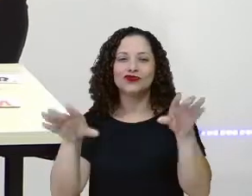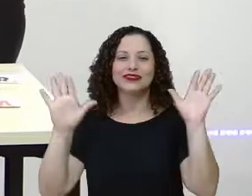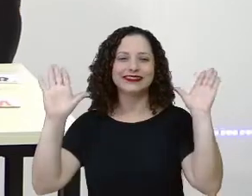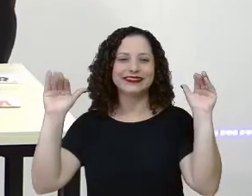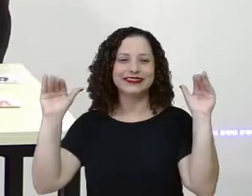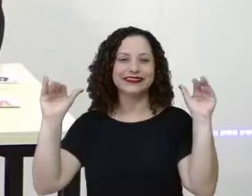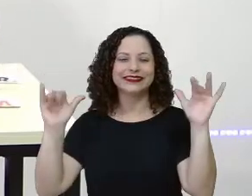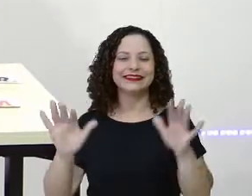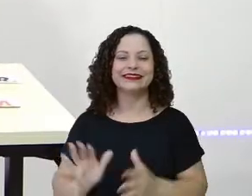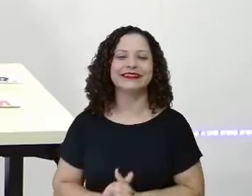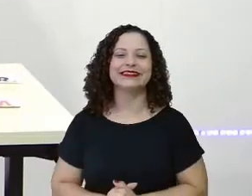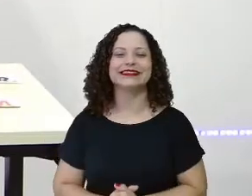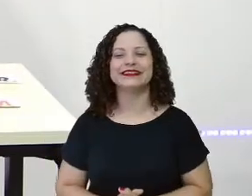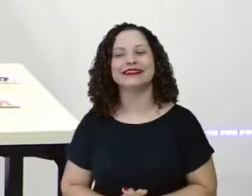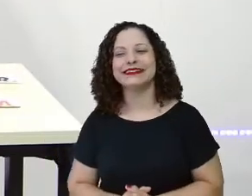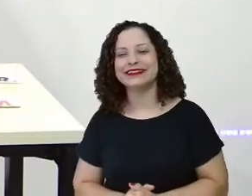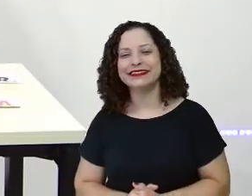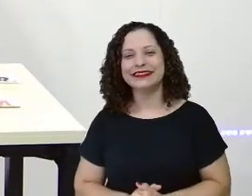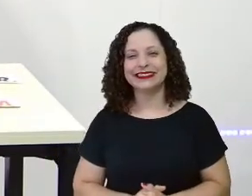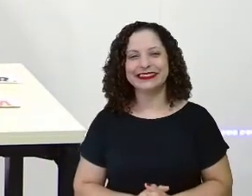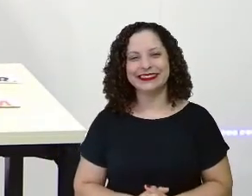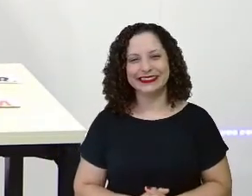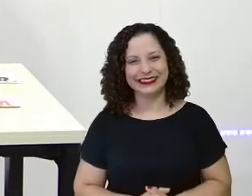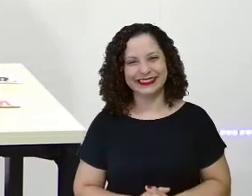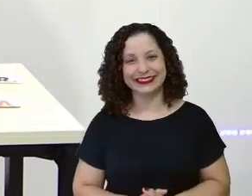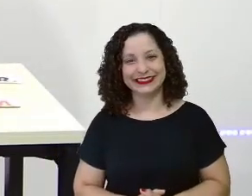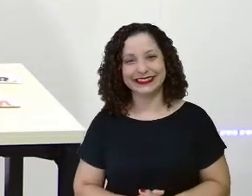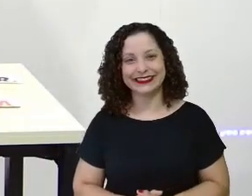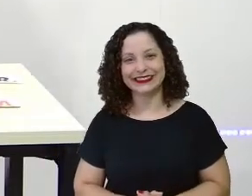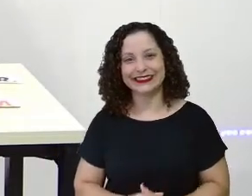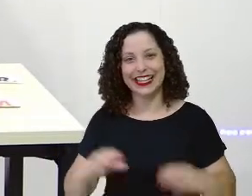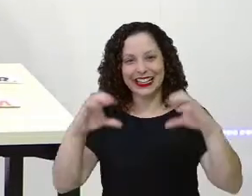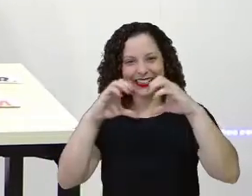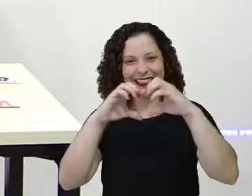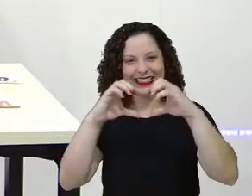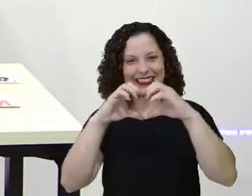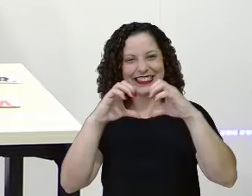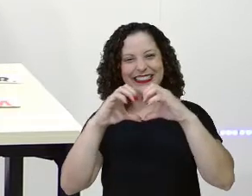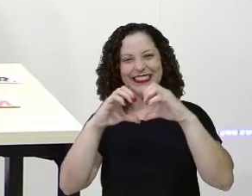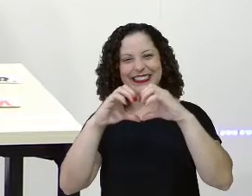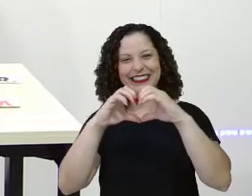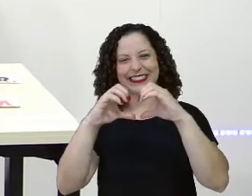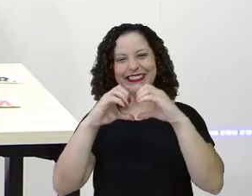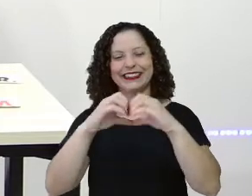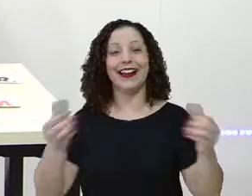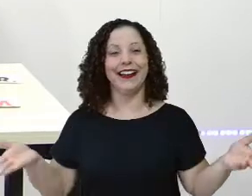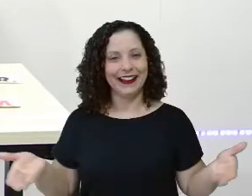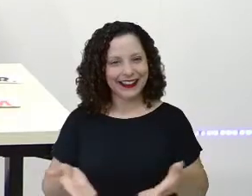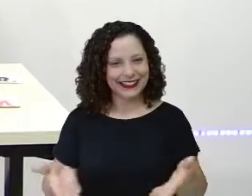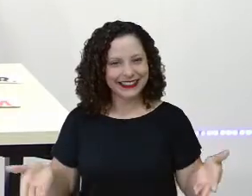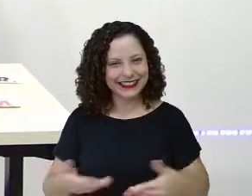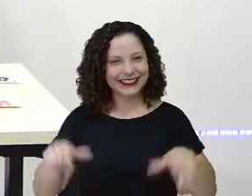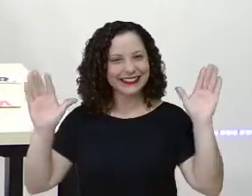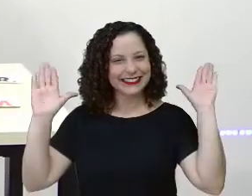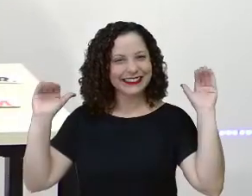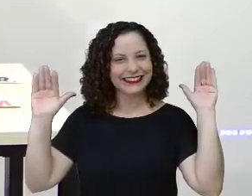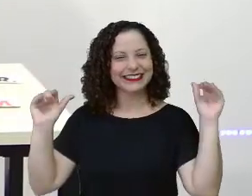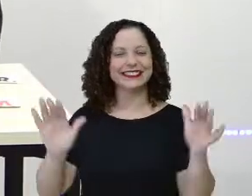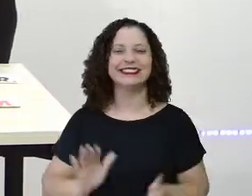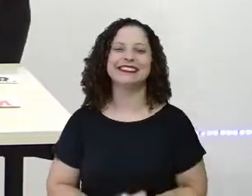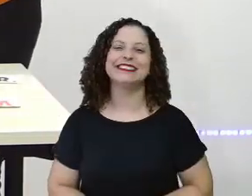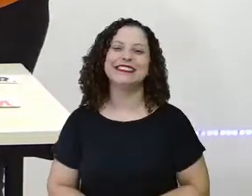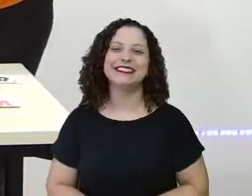Tchau! Cadê o coraçãozinho aqui? Olha aí! Eita! Ficou assim, escondidinho! Agora! Tchau!